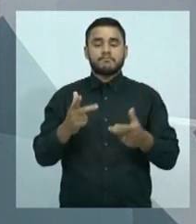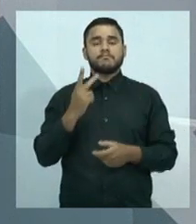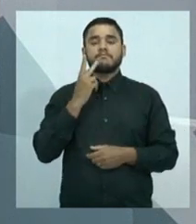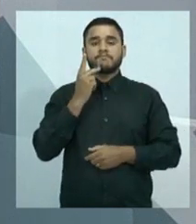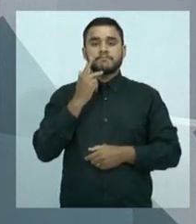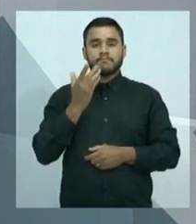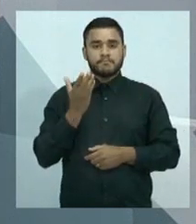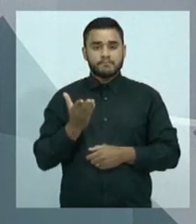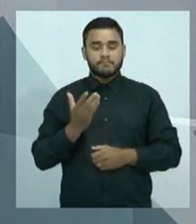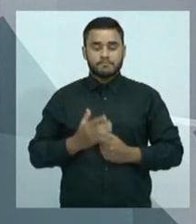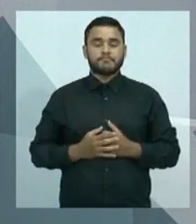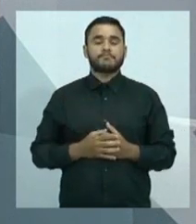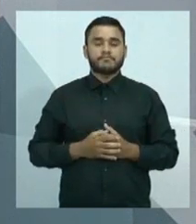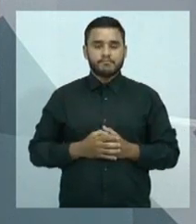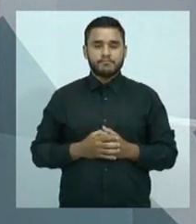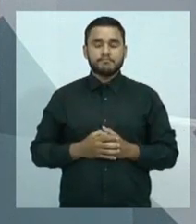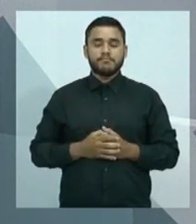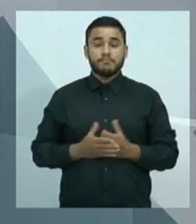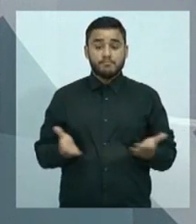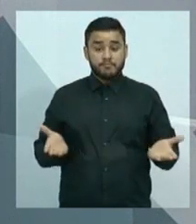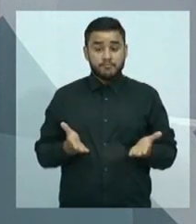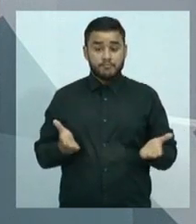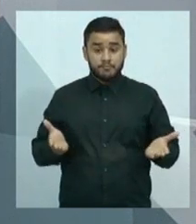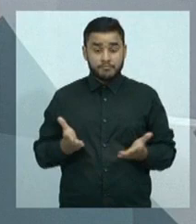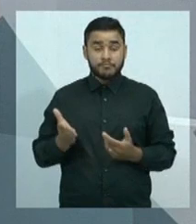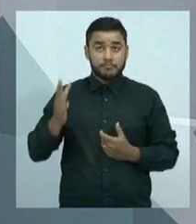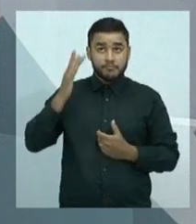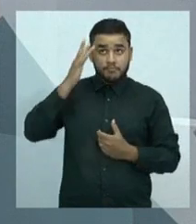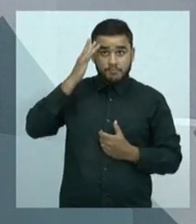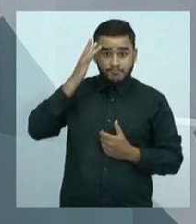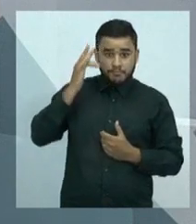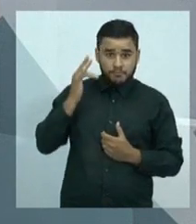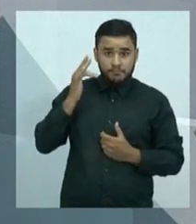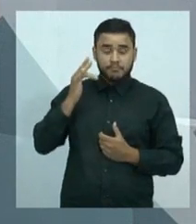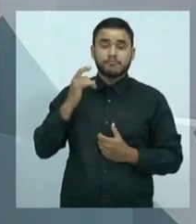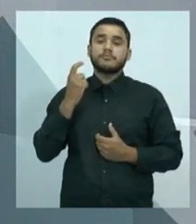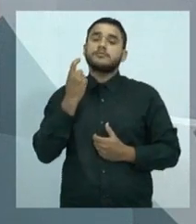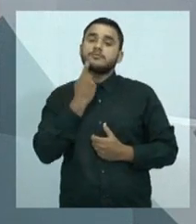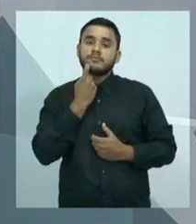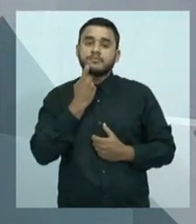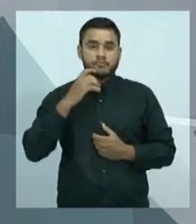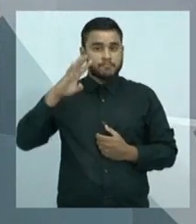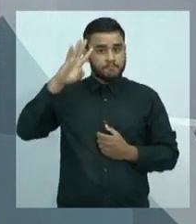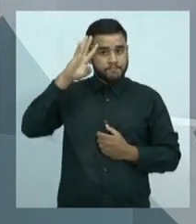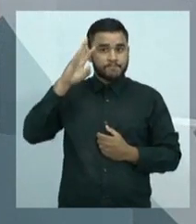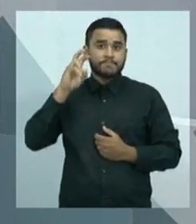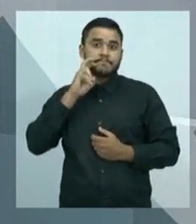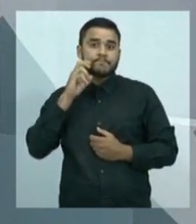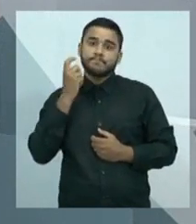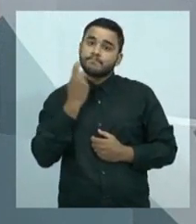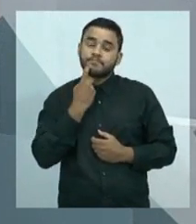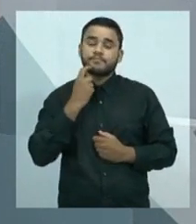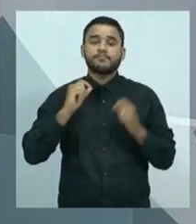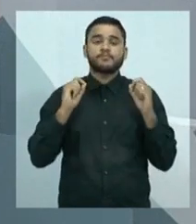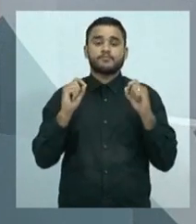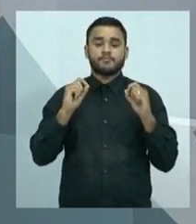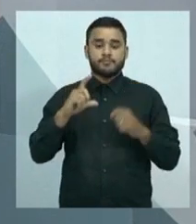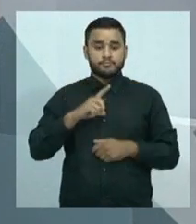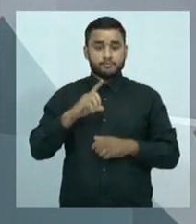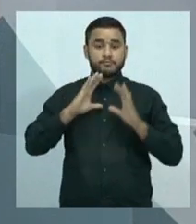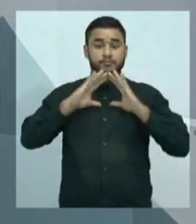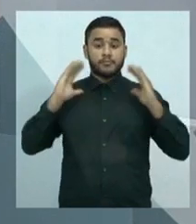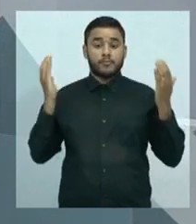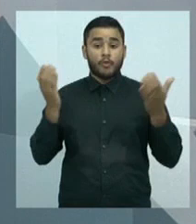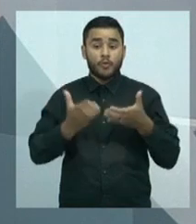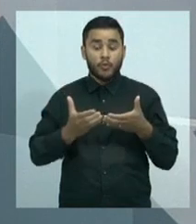Hoje, amanhã e sexta-feira, acontece aqui em Fortaleza o primeiro Congresso Brasileiro